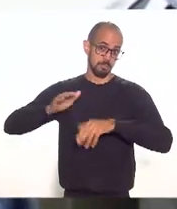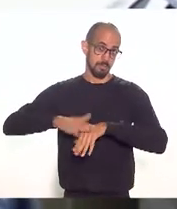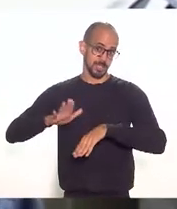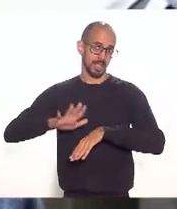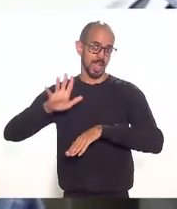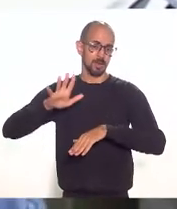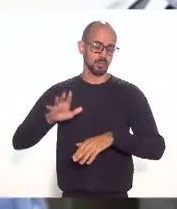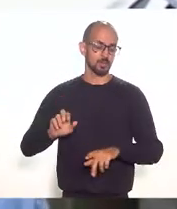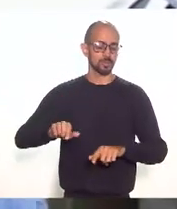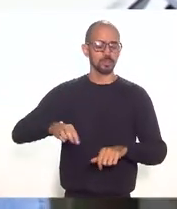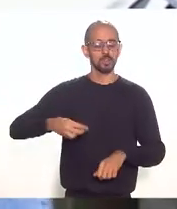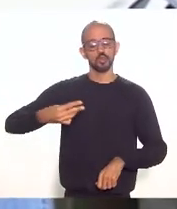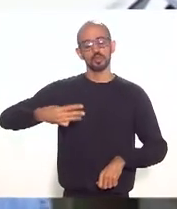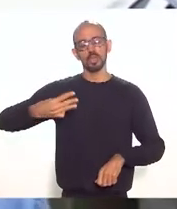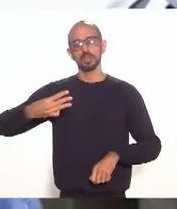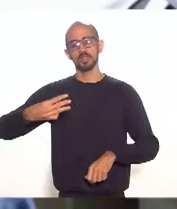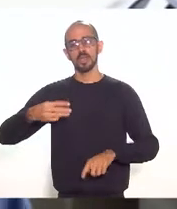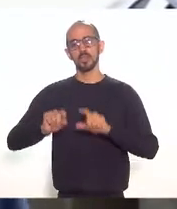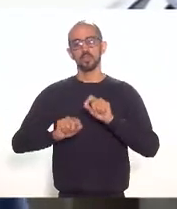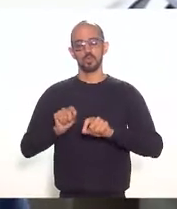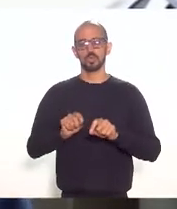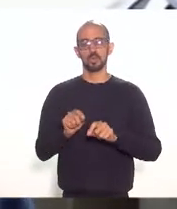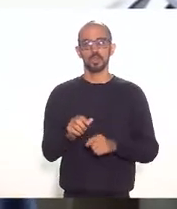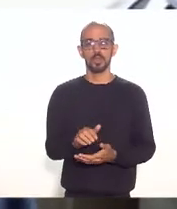questão, evidentemente,